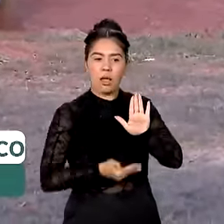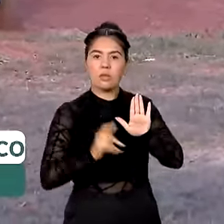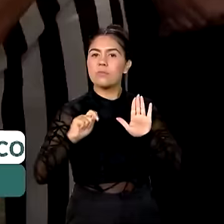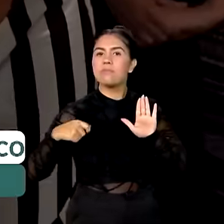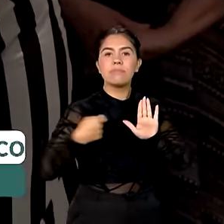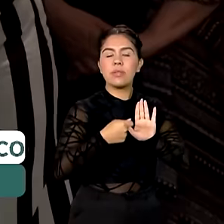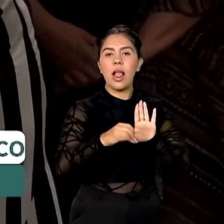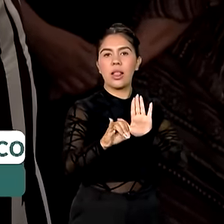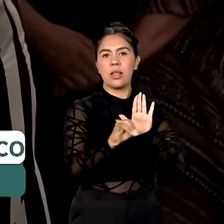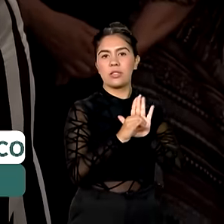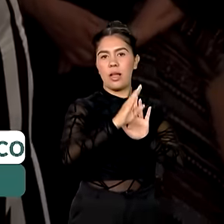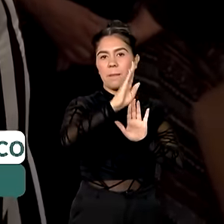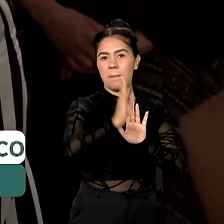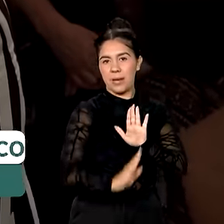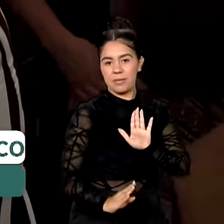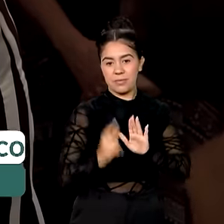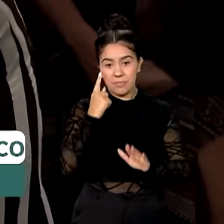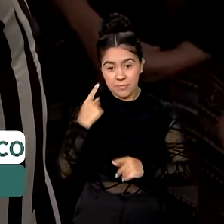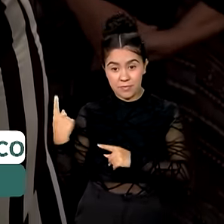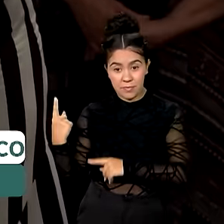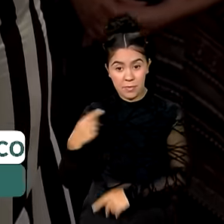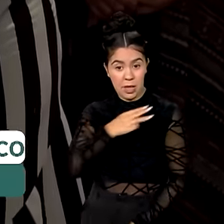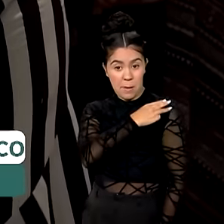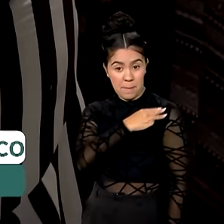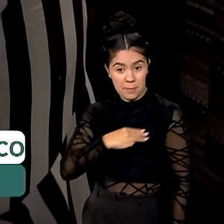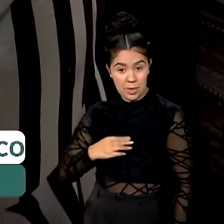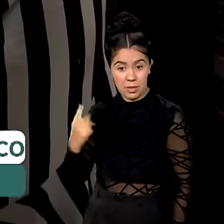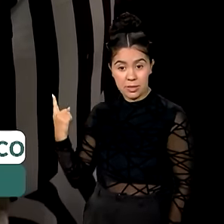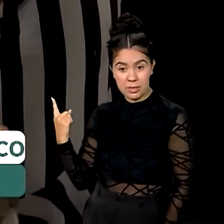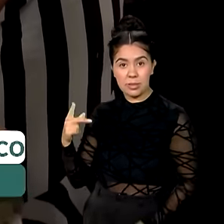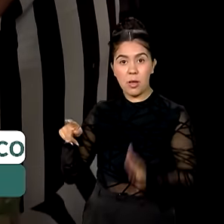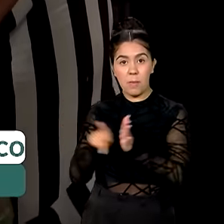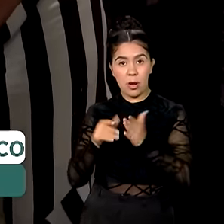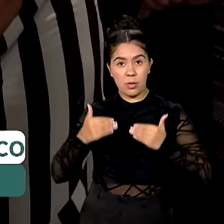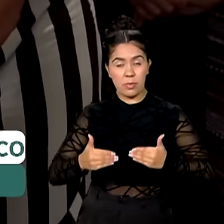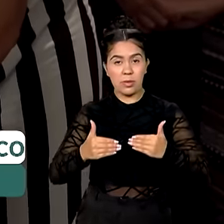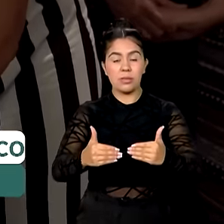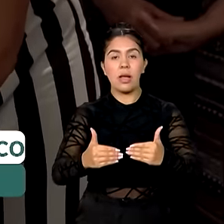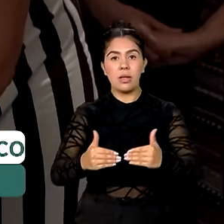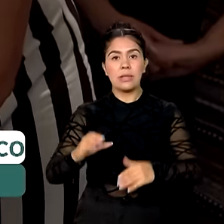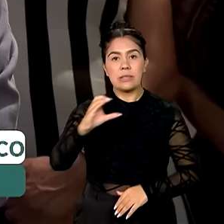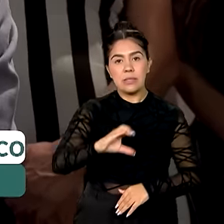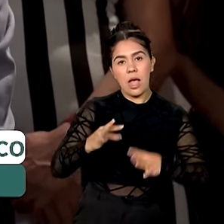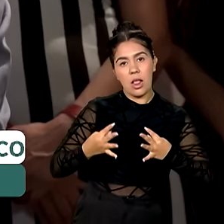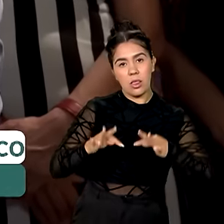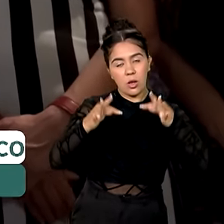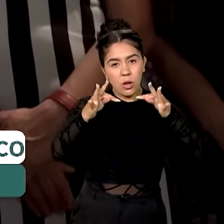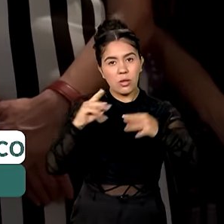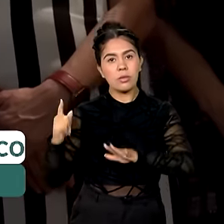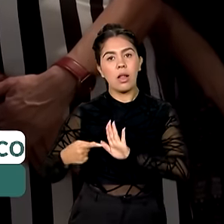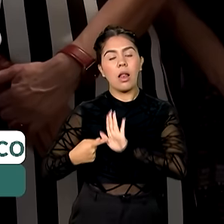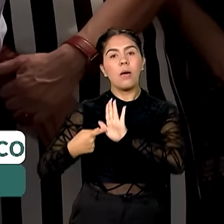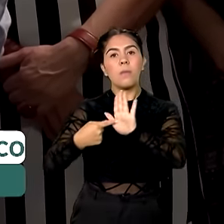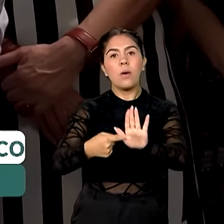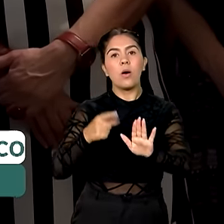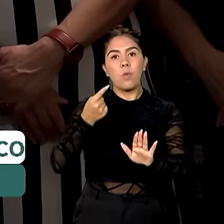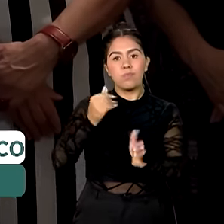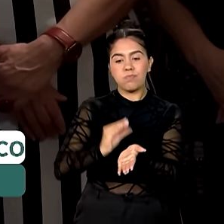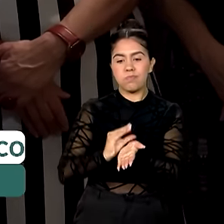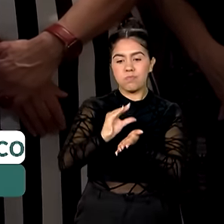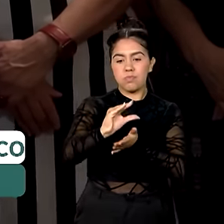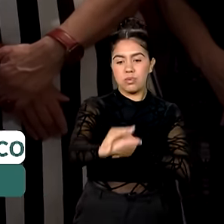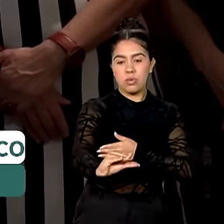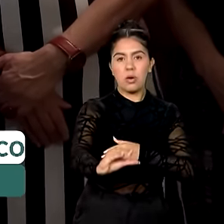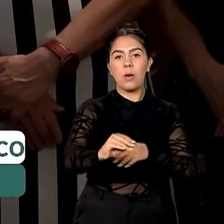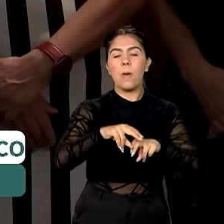Brasil. Segundo a ministra da Ciência, Tecnologia e Inovação, os investimentos previstos da iniciativa serão repassados